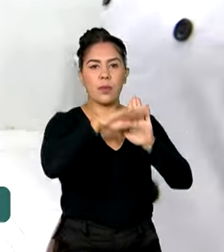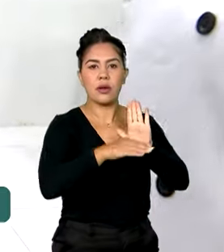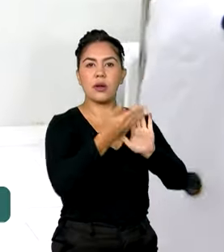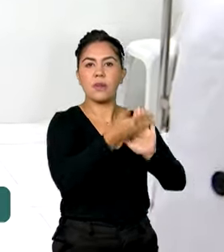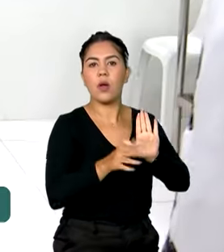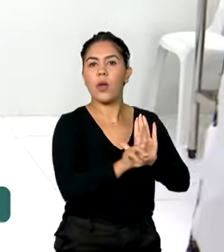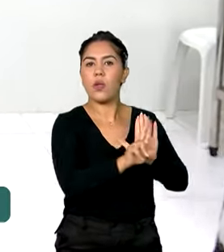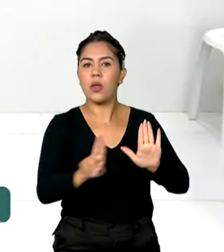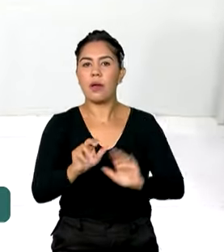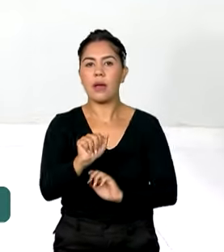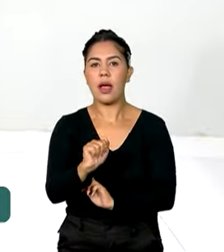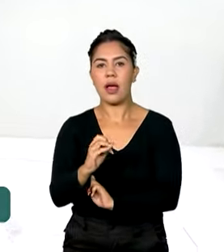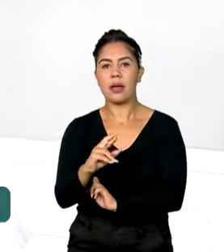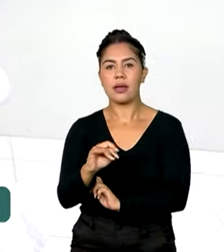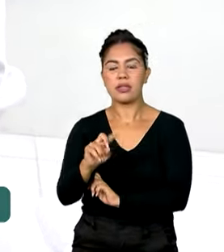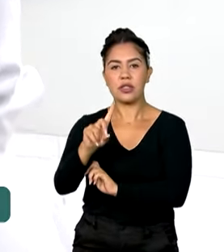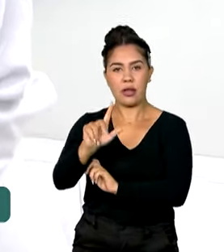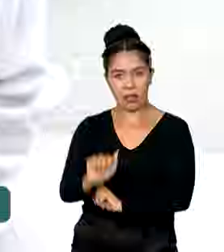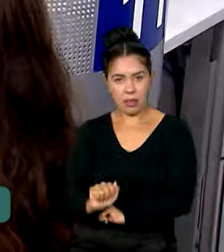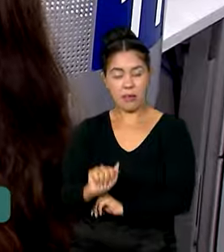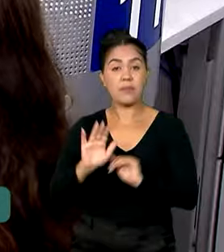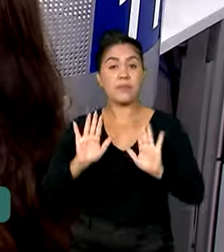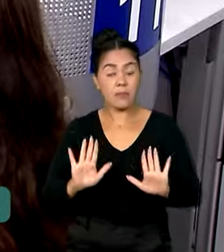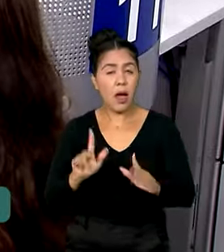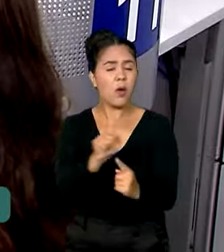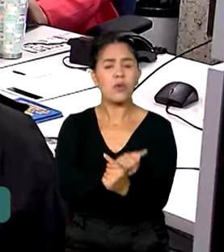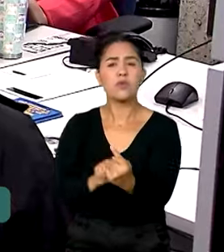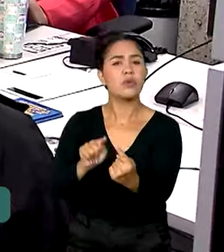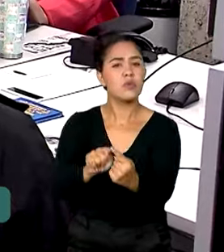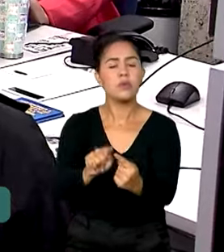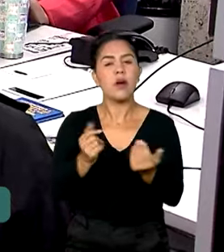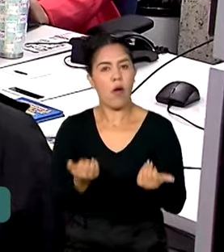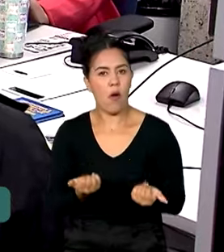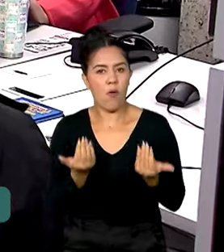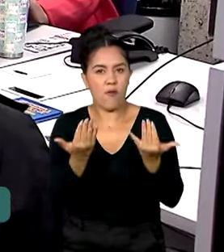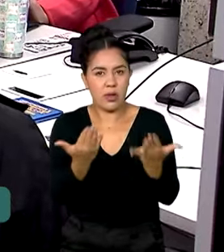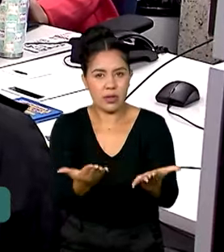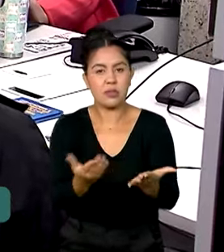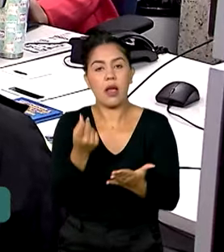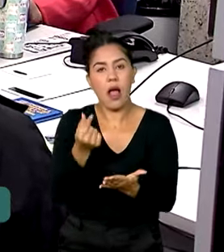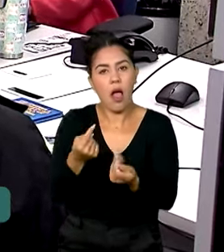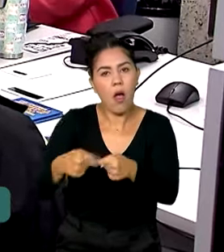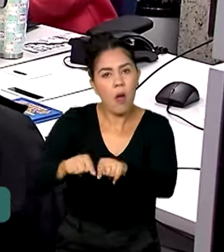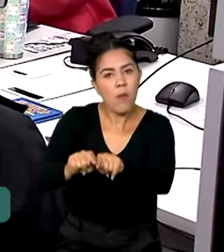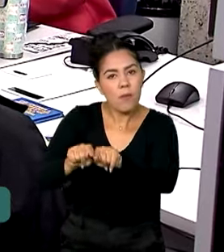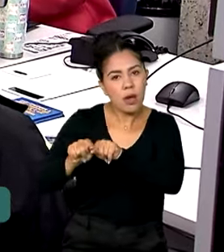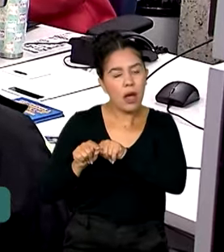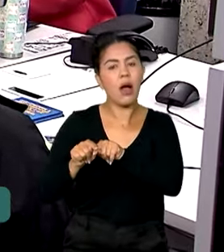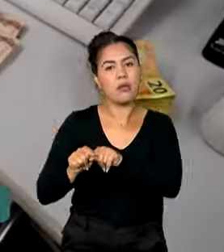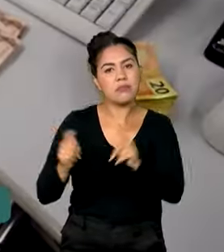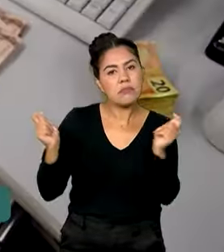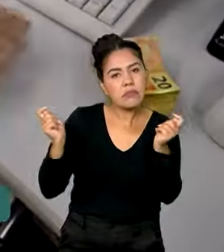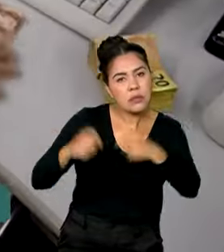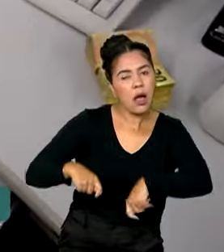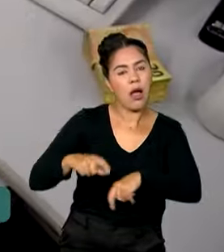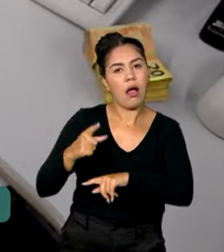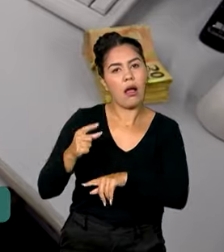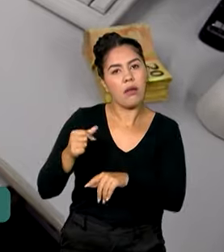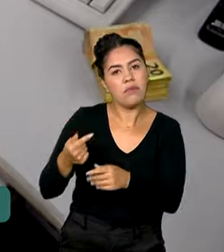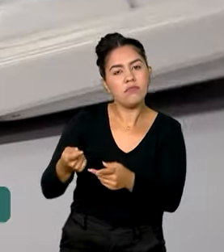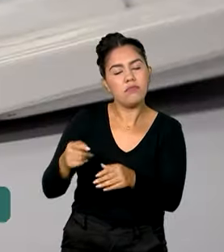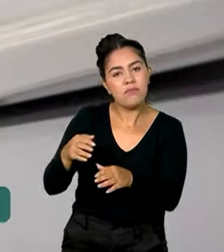Acredita no Primeiro Passo. O objetivo é oferecer linhas de crédito acessíveis para que essa